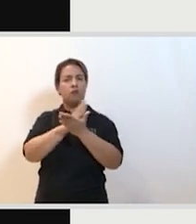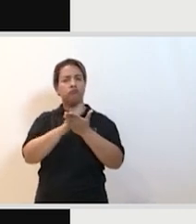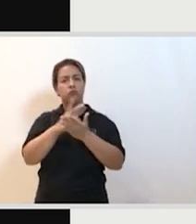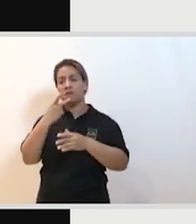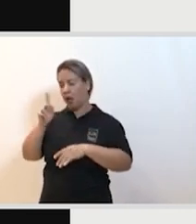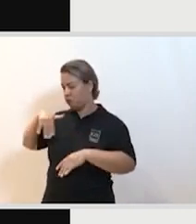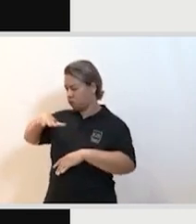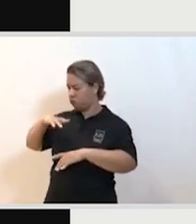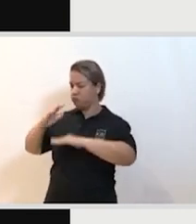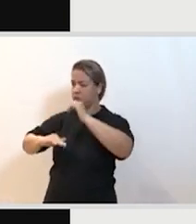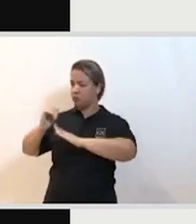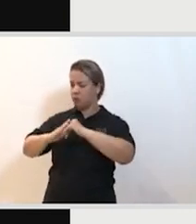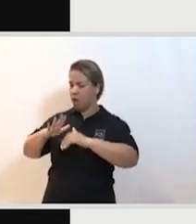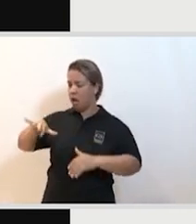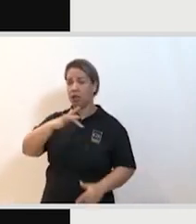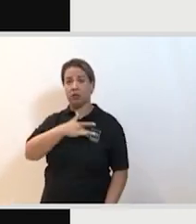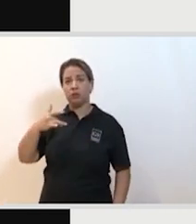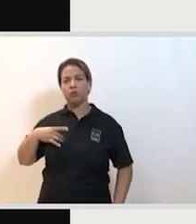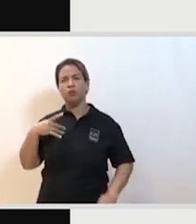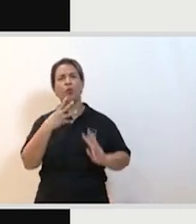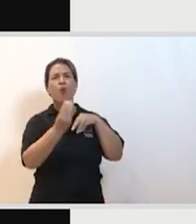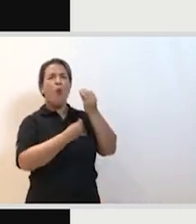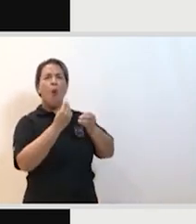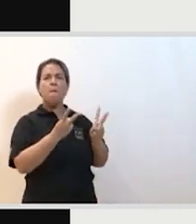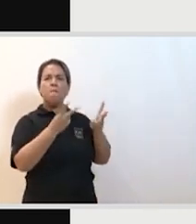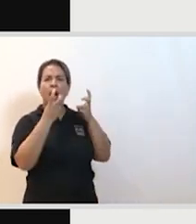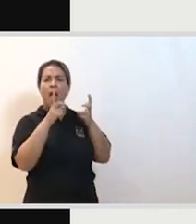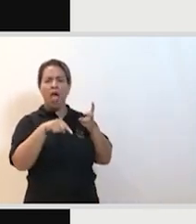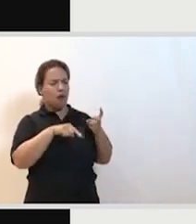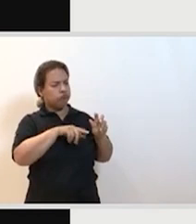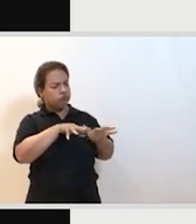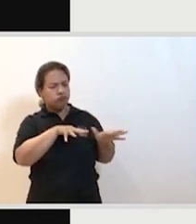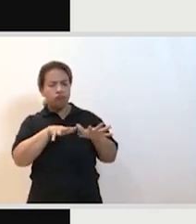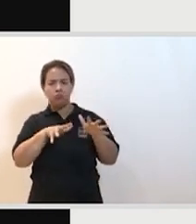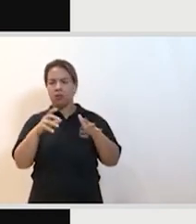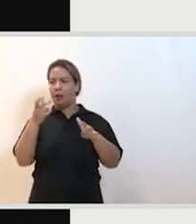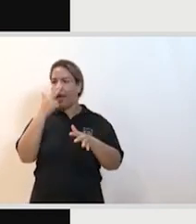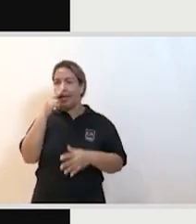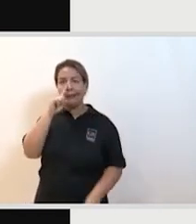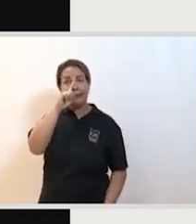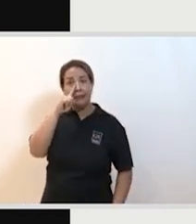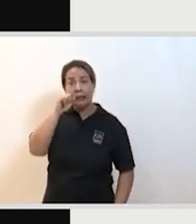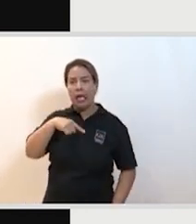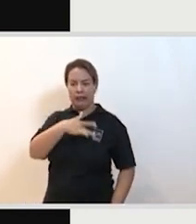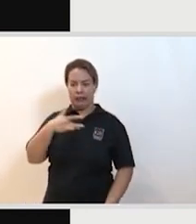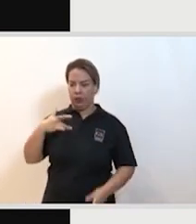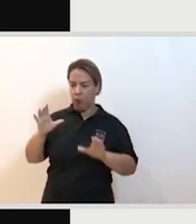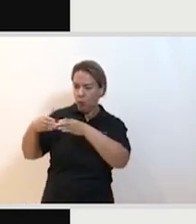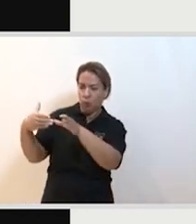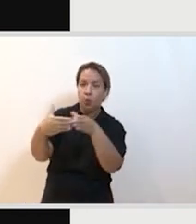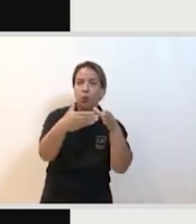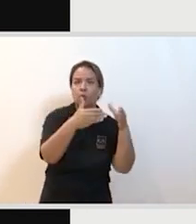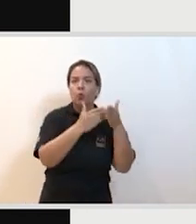nós, profissionais de saúde. Como que as coisas são percebidas, como que esses movimentos, essas novas ameaças à saúde coletiva são percebidas.